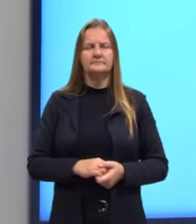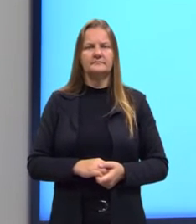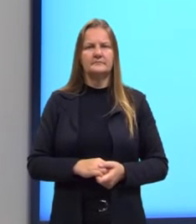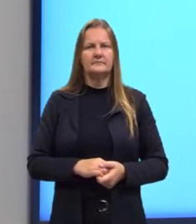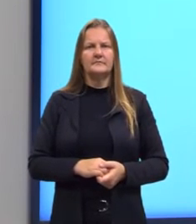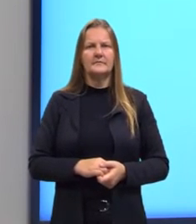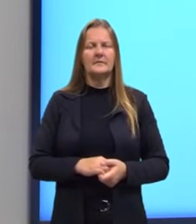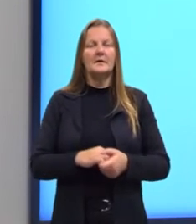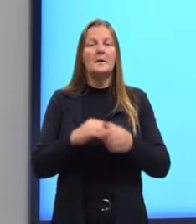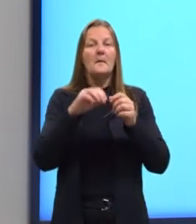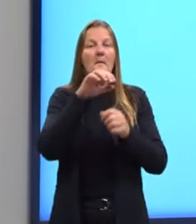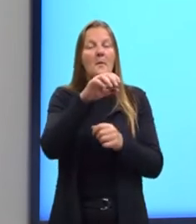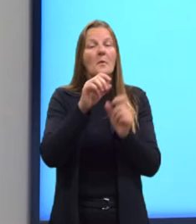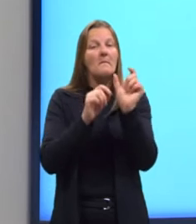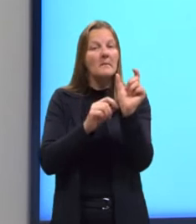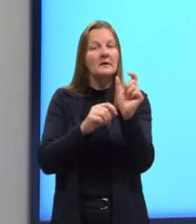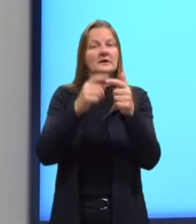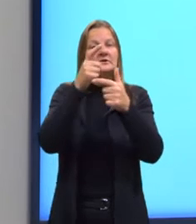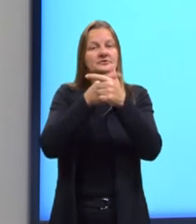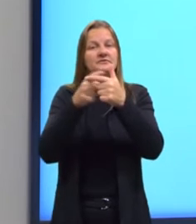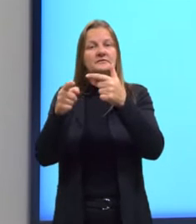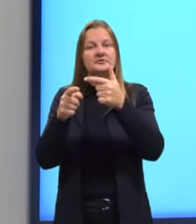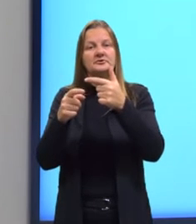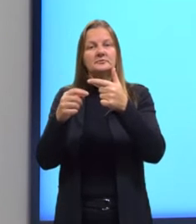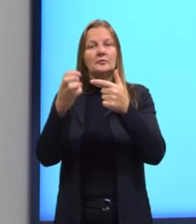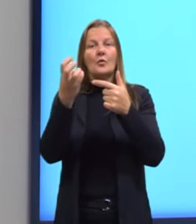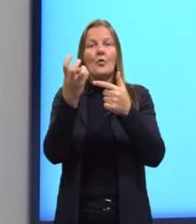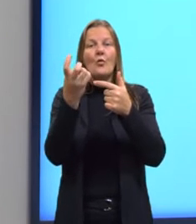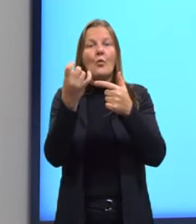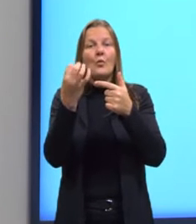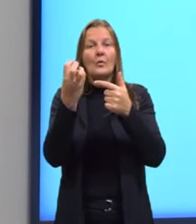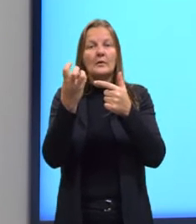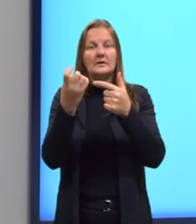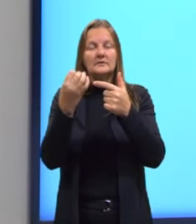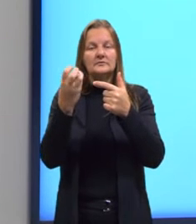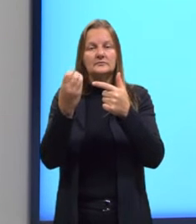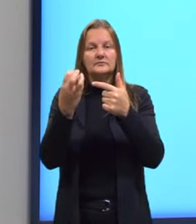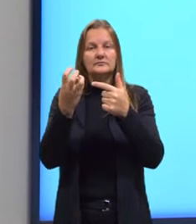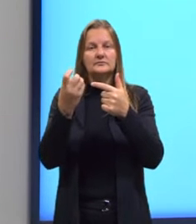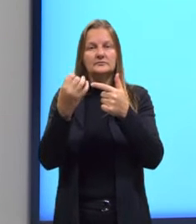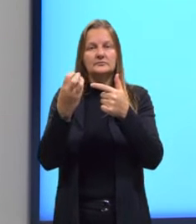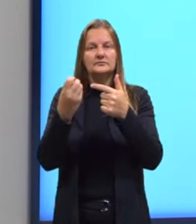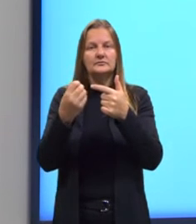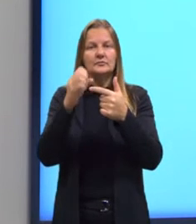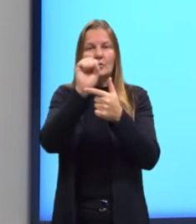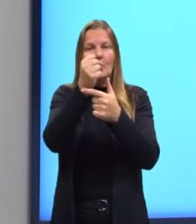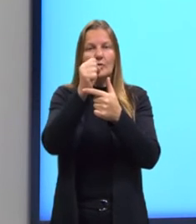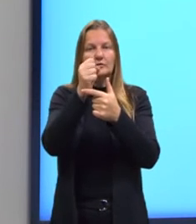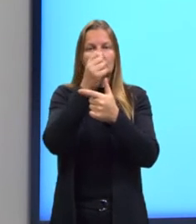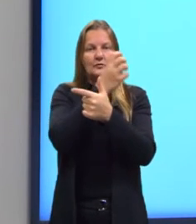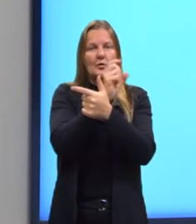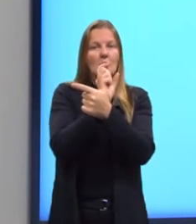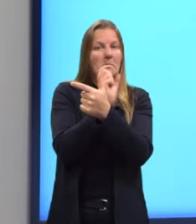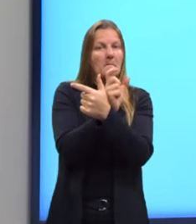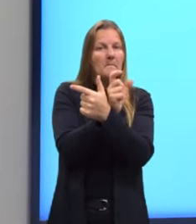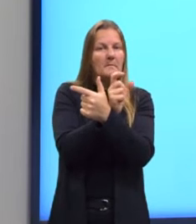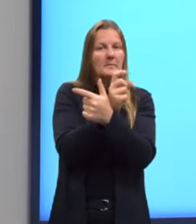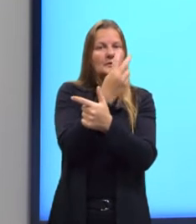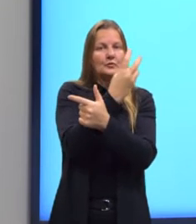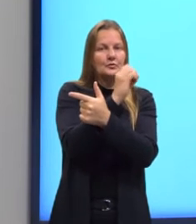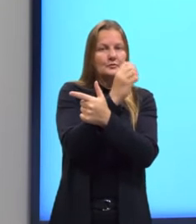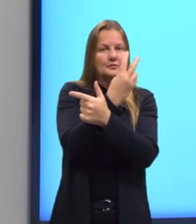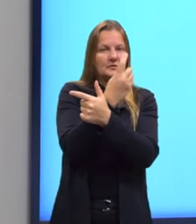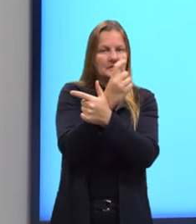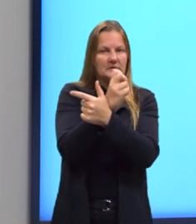e dividir por essa repetição, né? Nesse caso aqui, dividir por 8, que é o número de